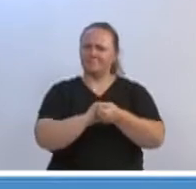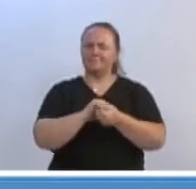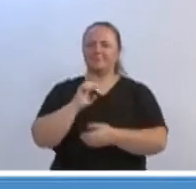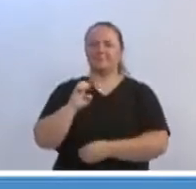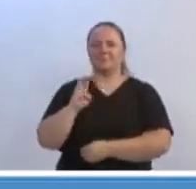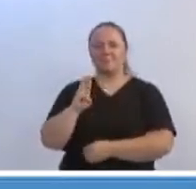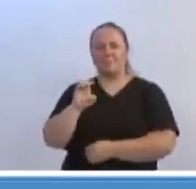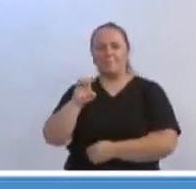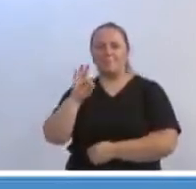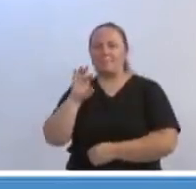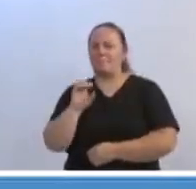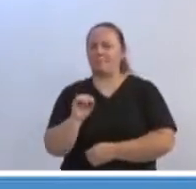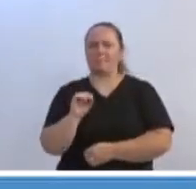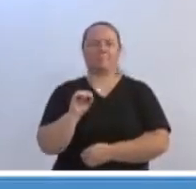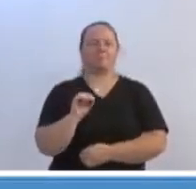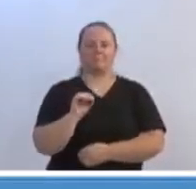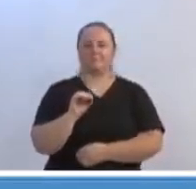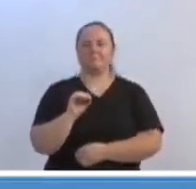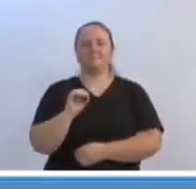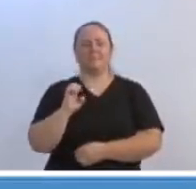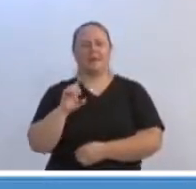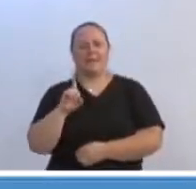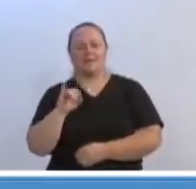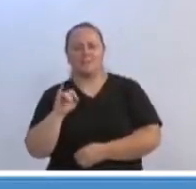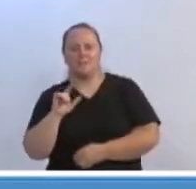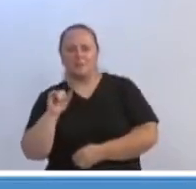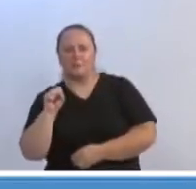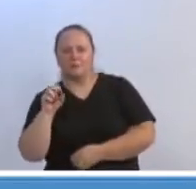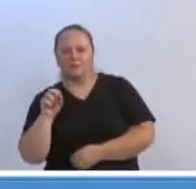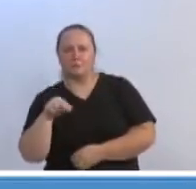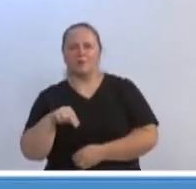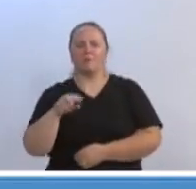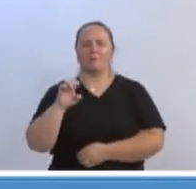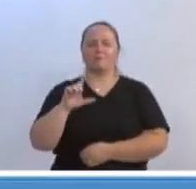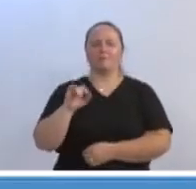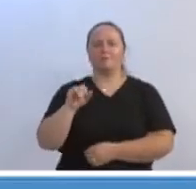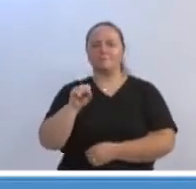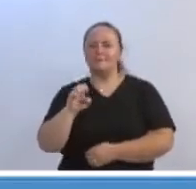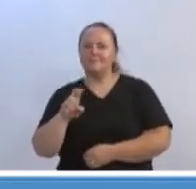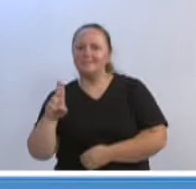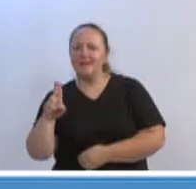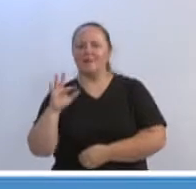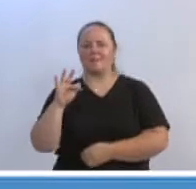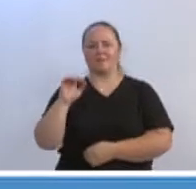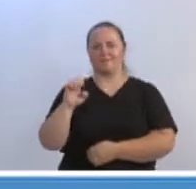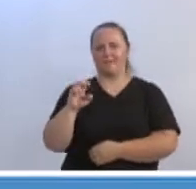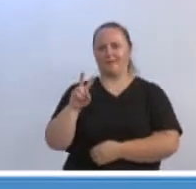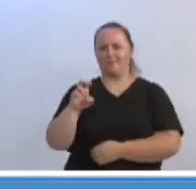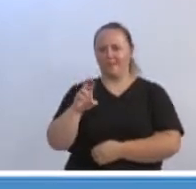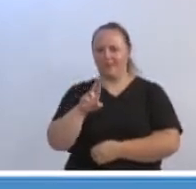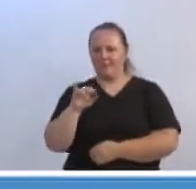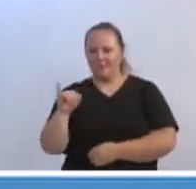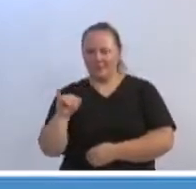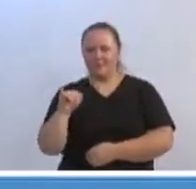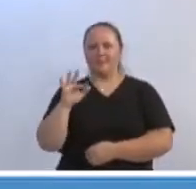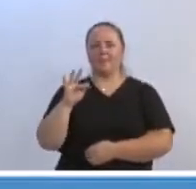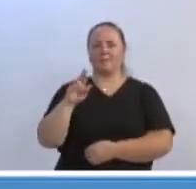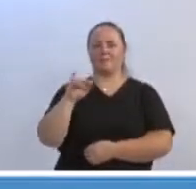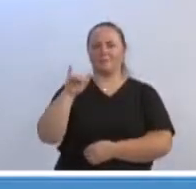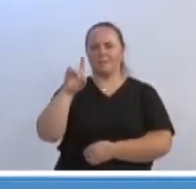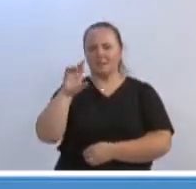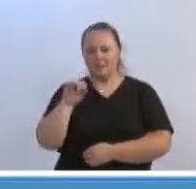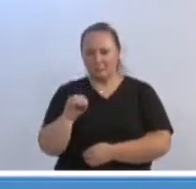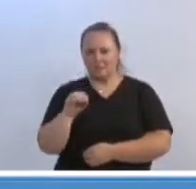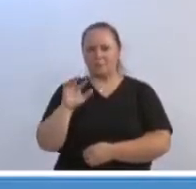Cezinha, o Douglas, Edilson, o Eliseu, o Exídio, Fabrício, o Fávere, o Frido, o Gregório, o Jair, o